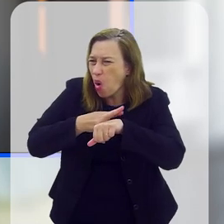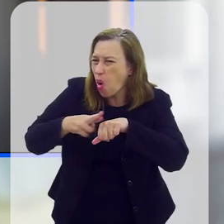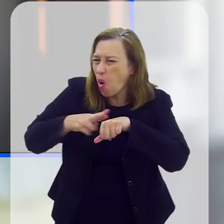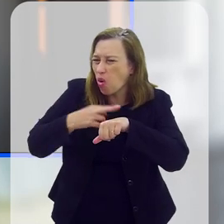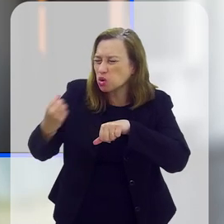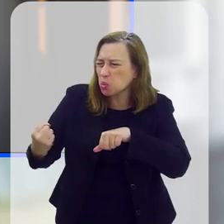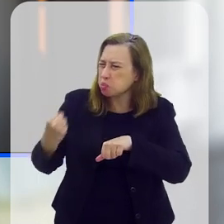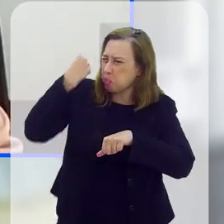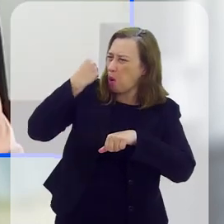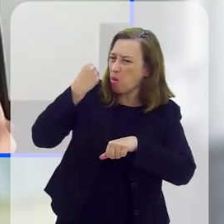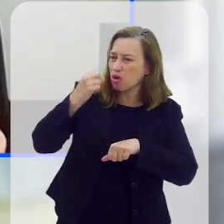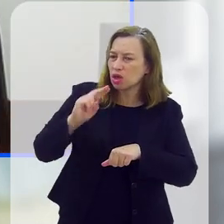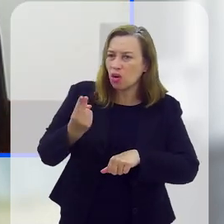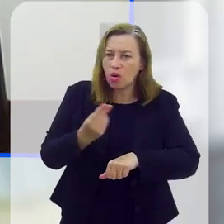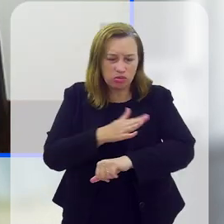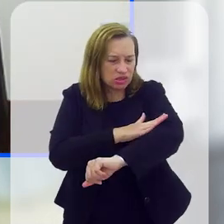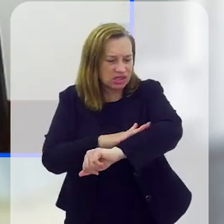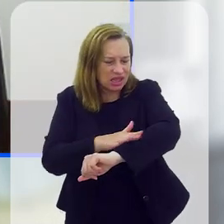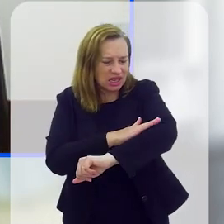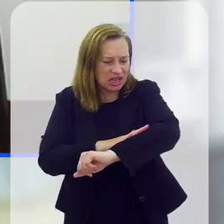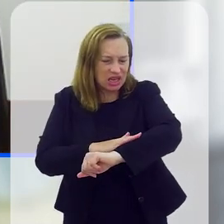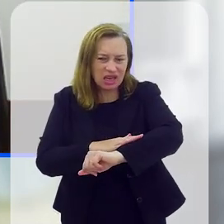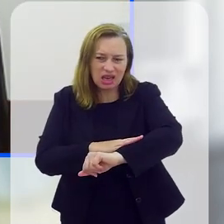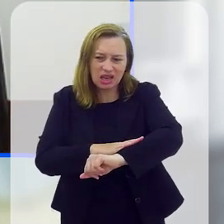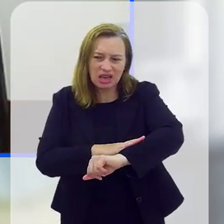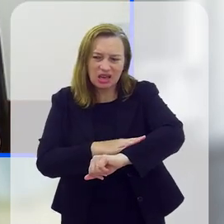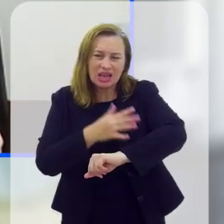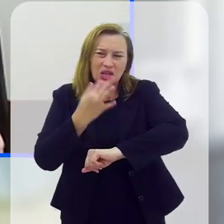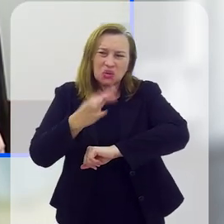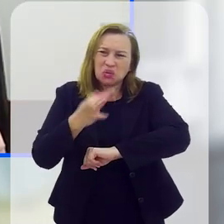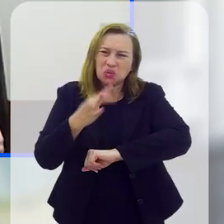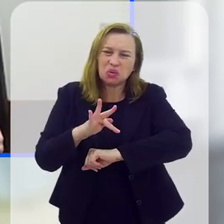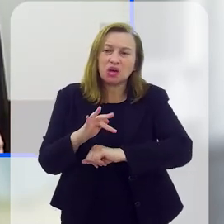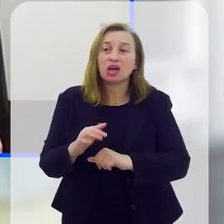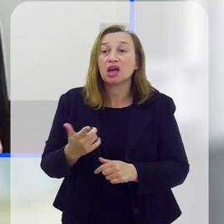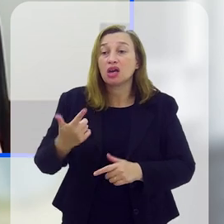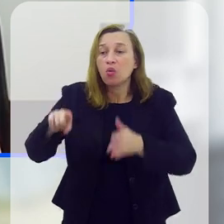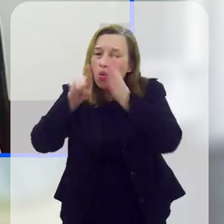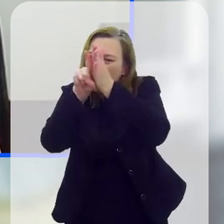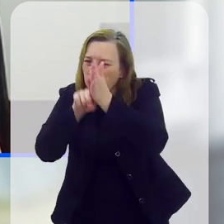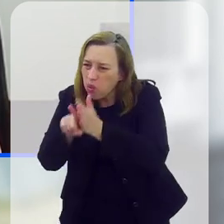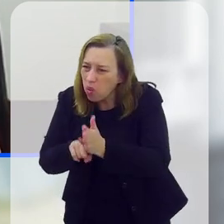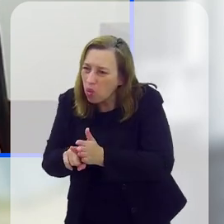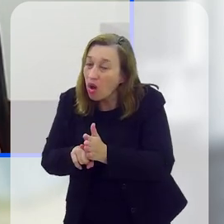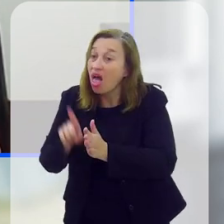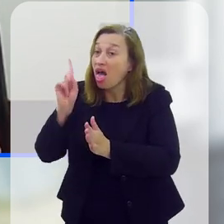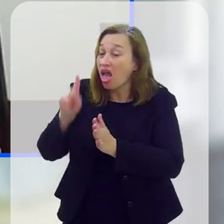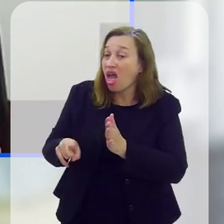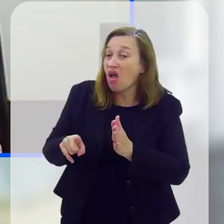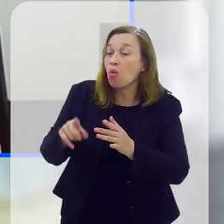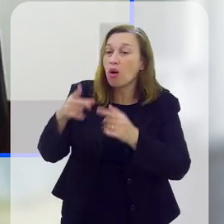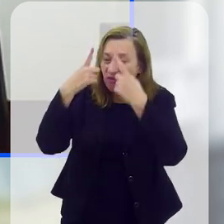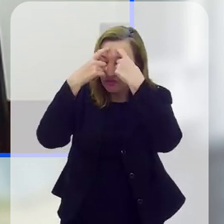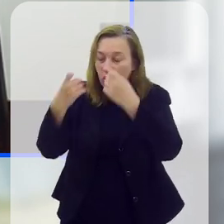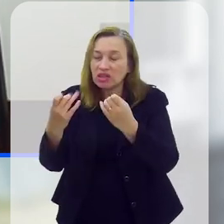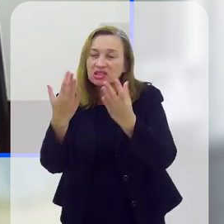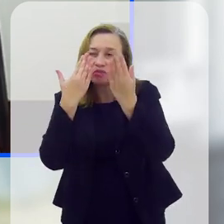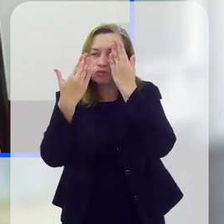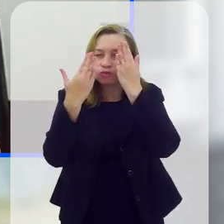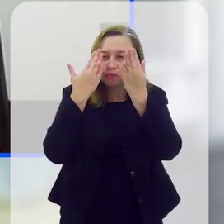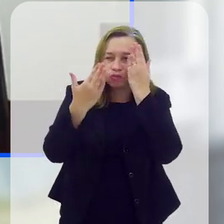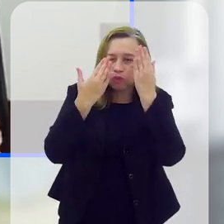roxo, ou ela vai estar com o braço machucado. Ele tem outro tipo de análise, ele é uma violência